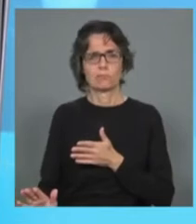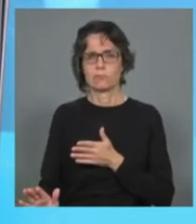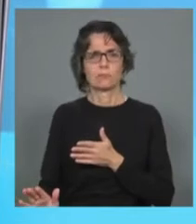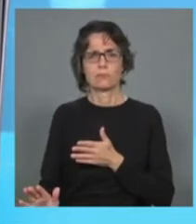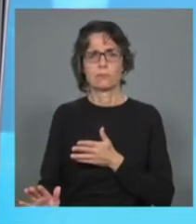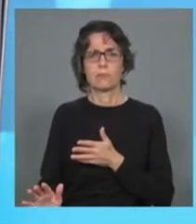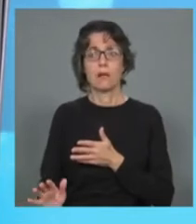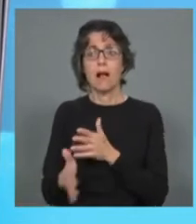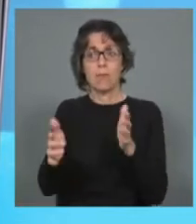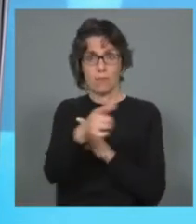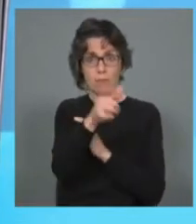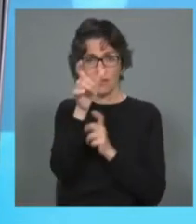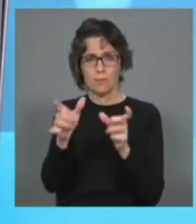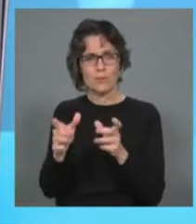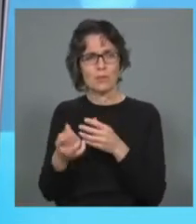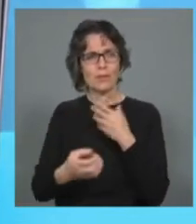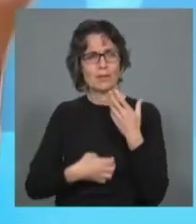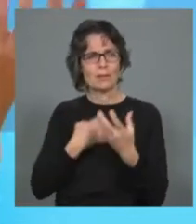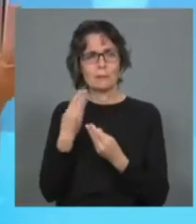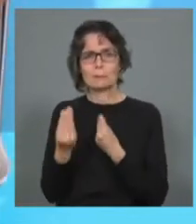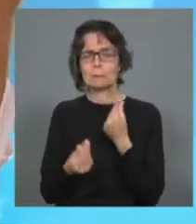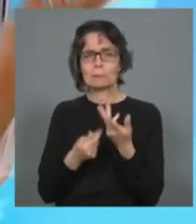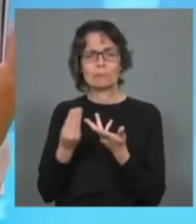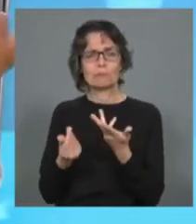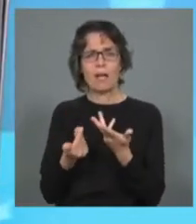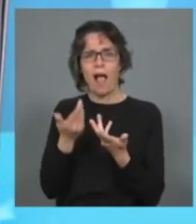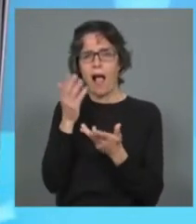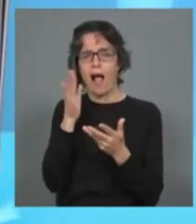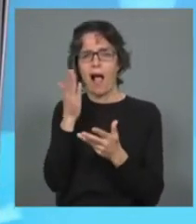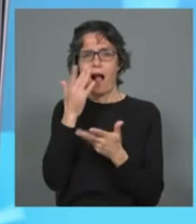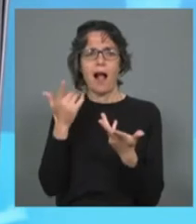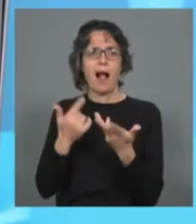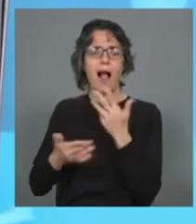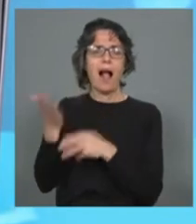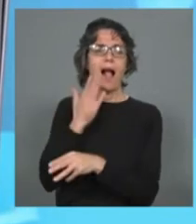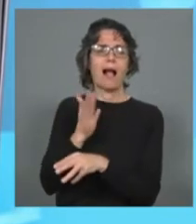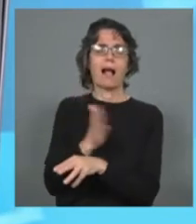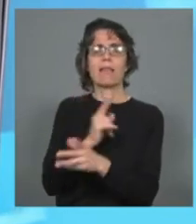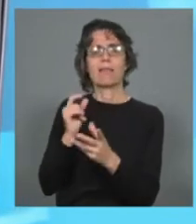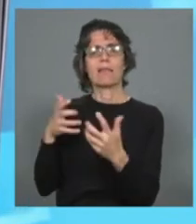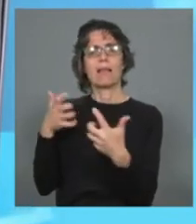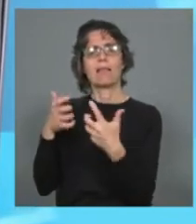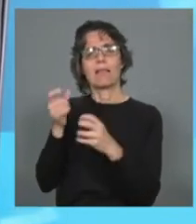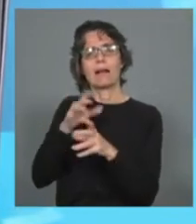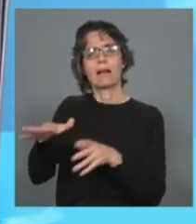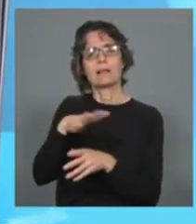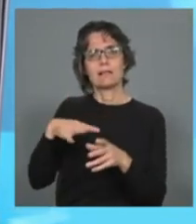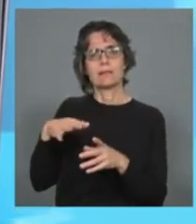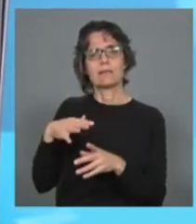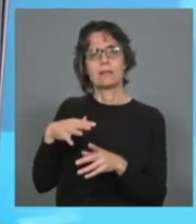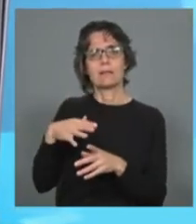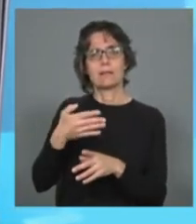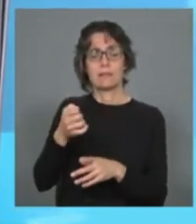algumas disseram que o sentimento que têm é um sentimento pré-Guerra Civil de 1975, portanto a situação de facto é